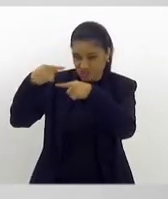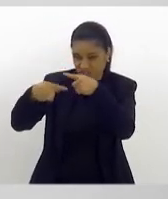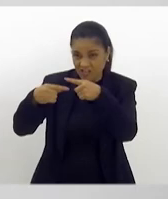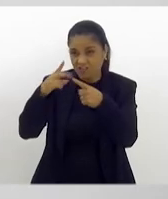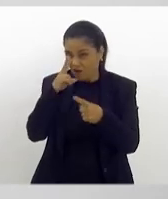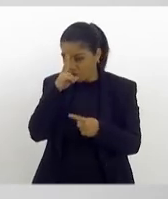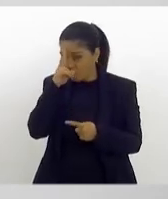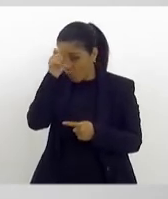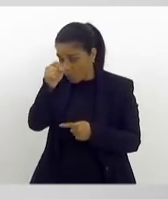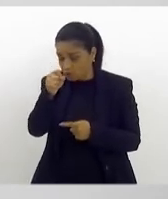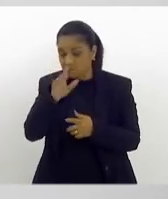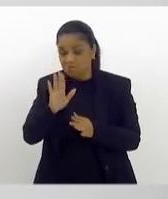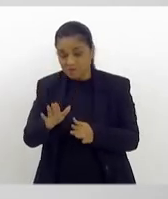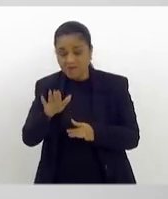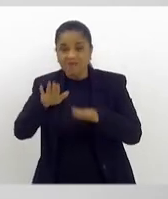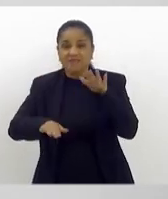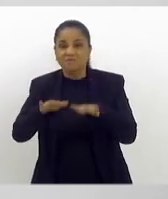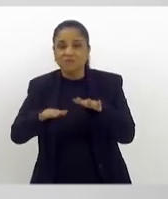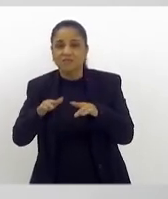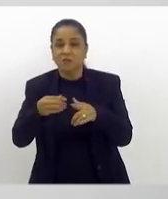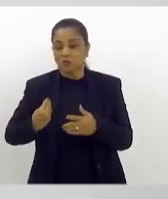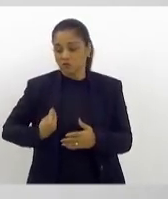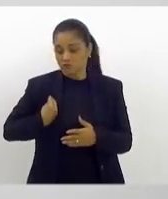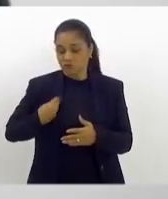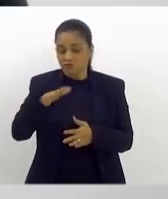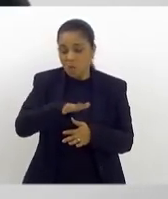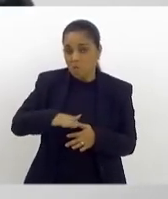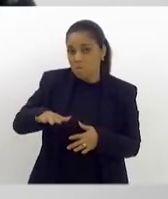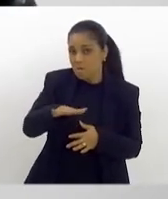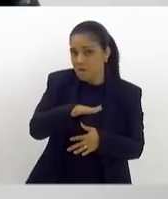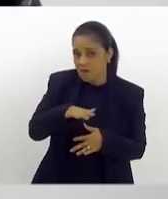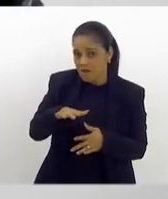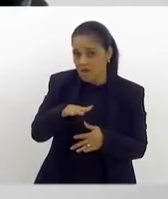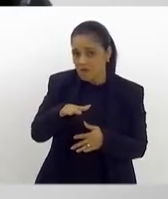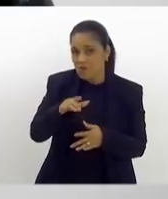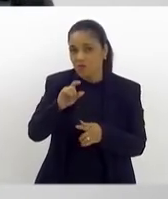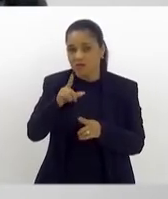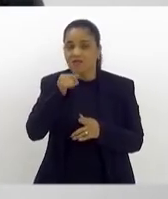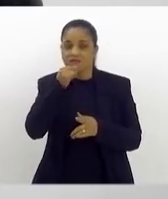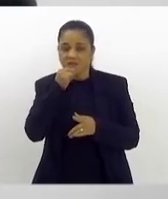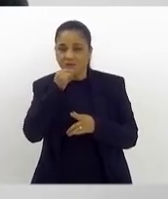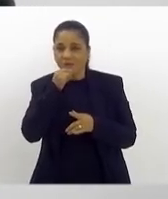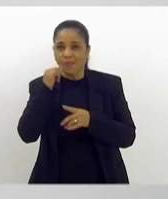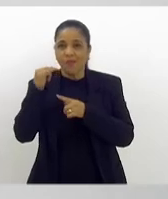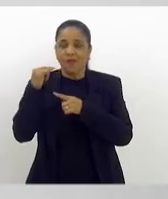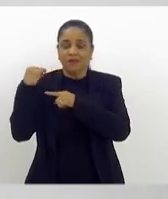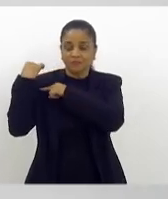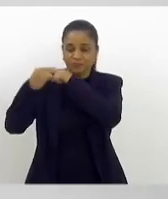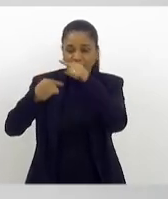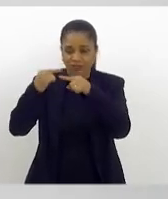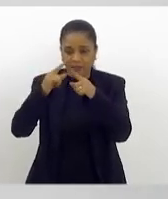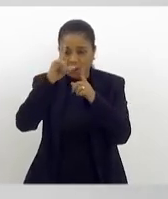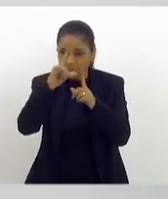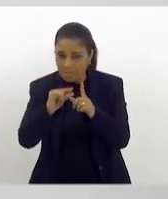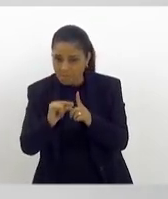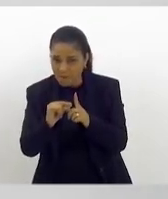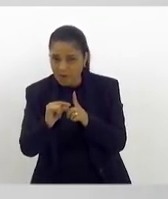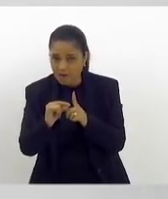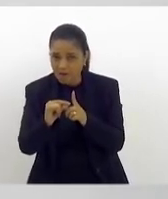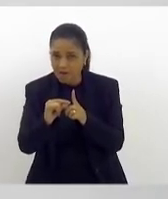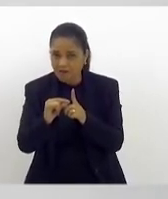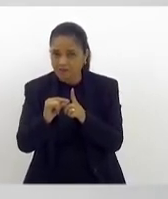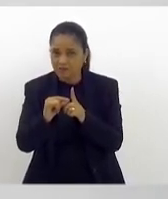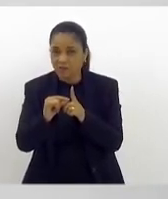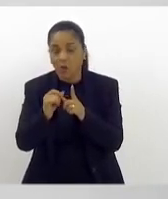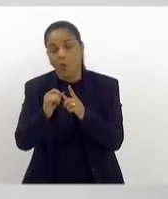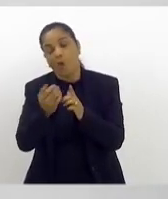prevalece. Uma carga genética baixa no meio inadequado pode agravar o quadro. Uma carga genética